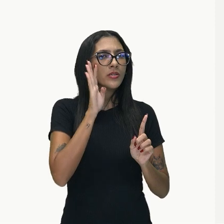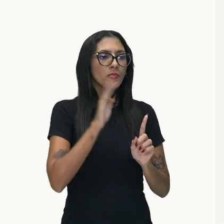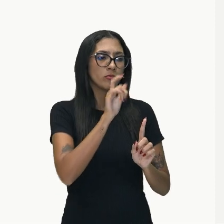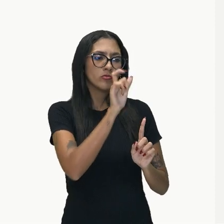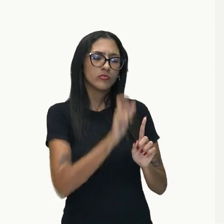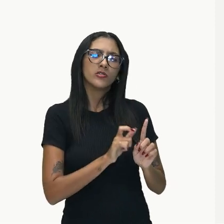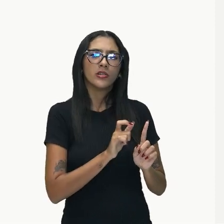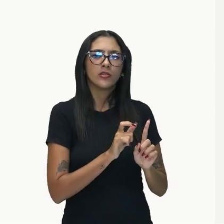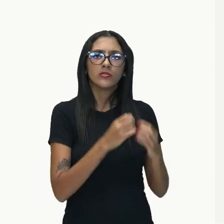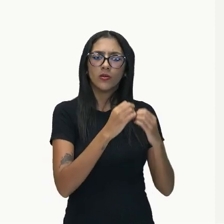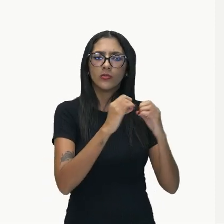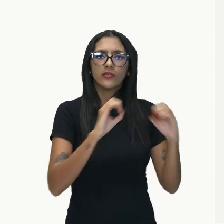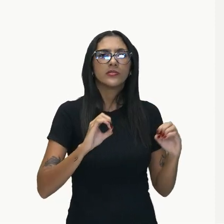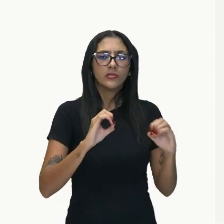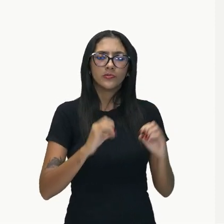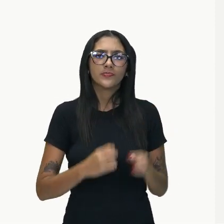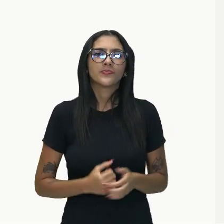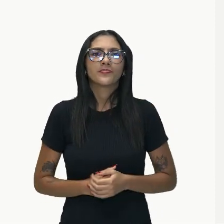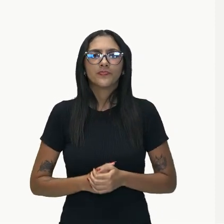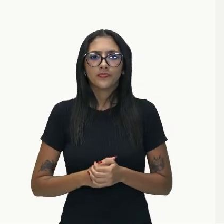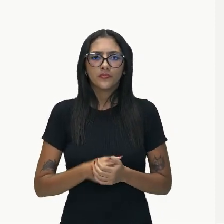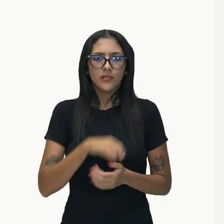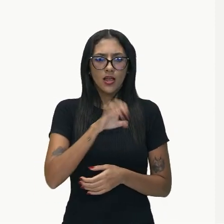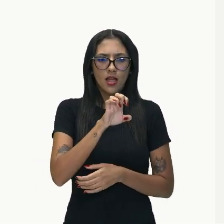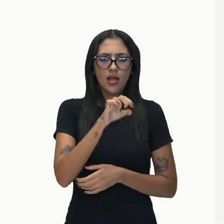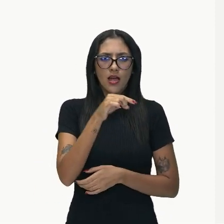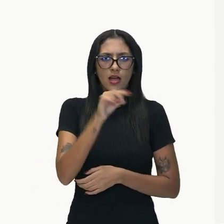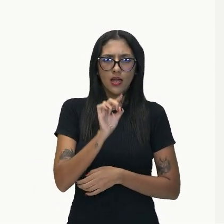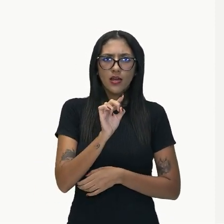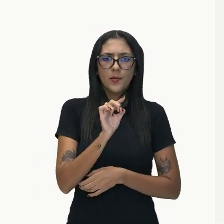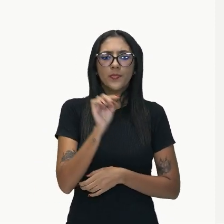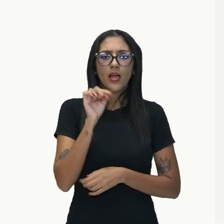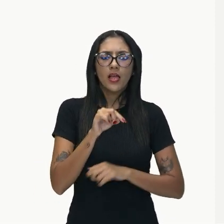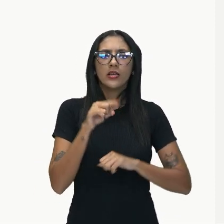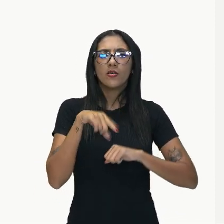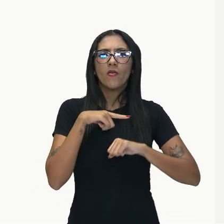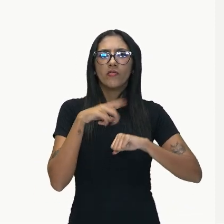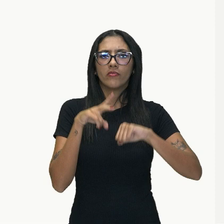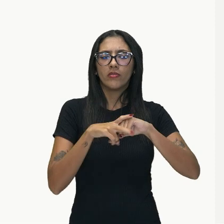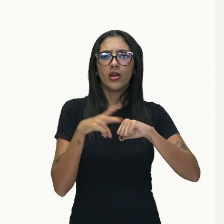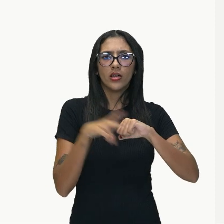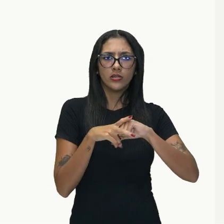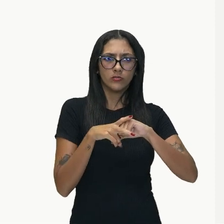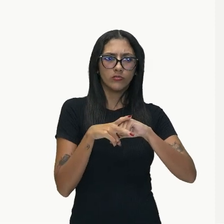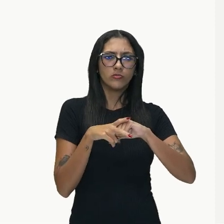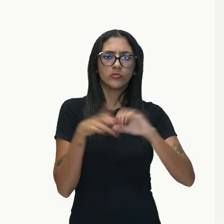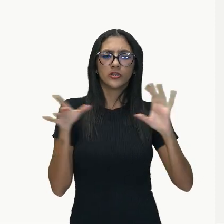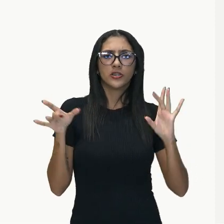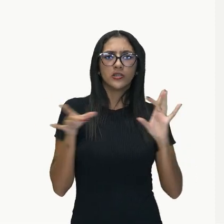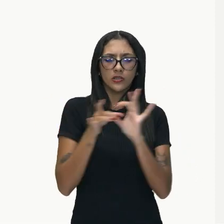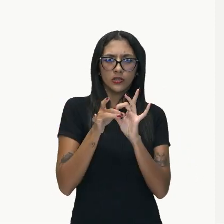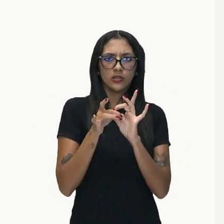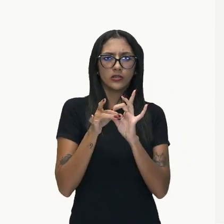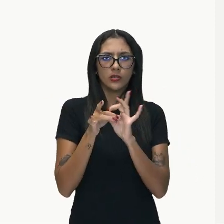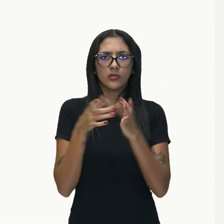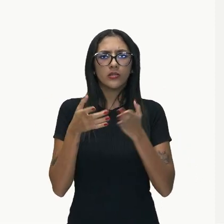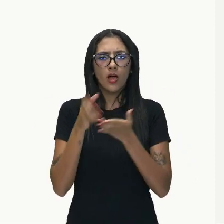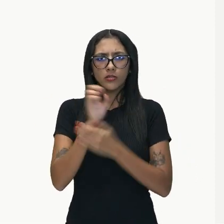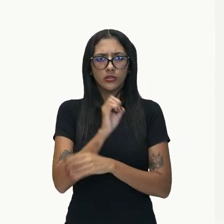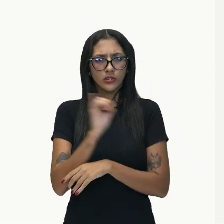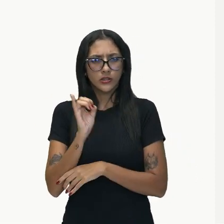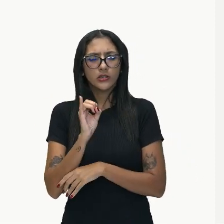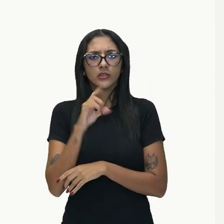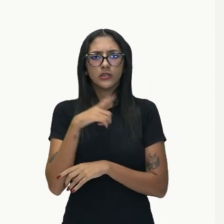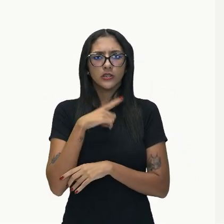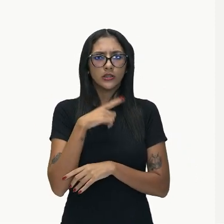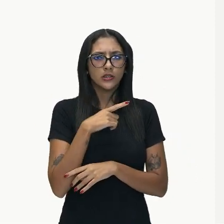E observem que é, é o nosso verbo de ligação, ok? Então, se eu tenho o sujeito, eu